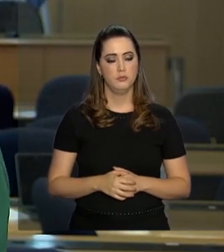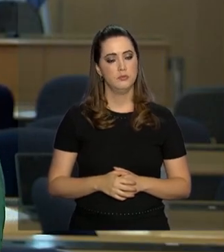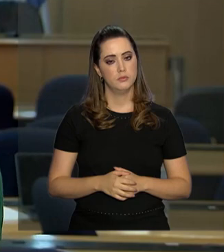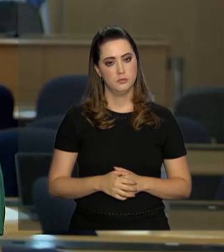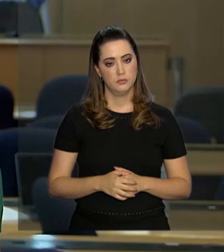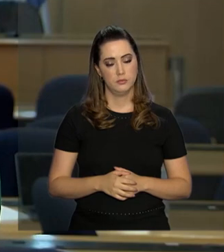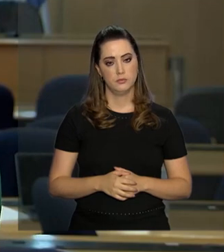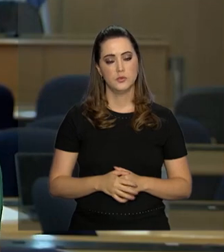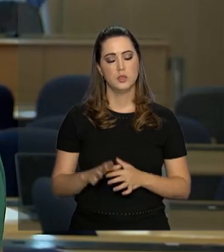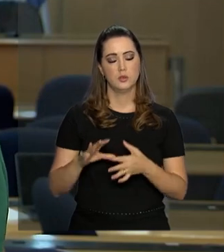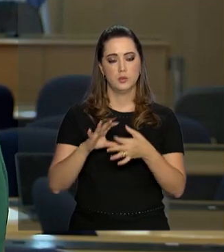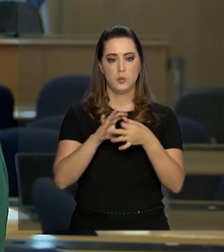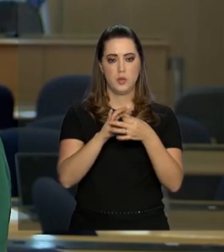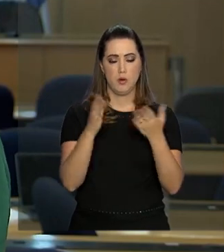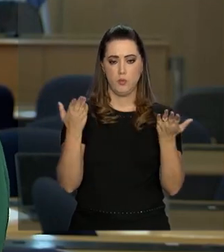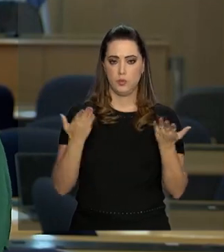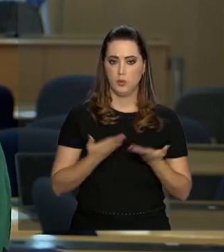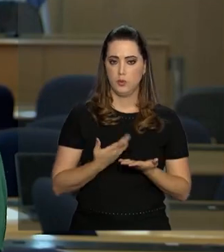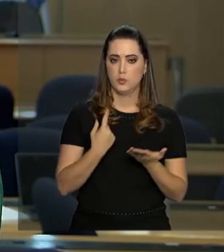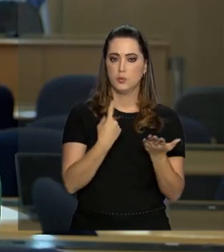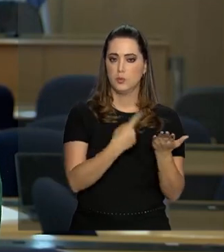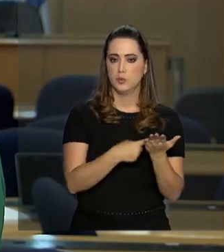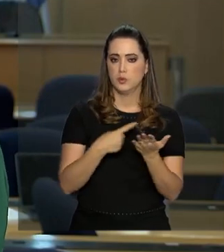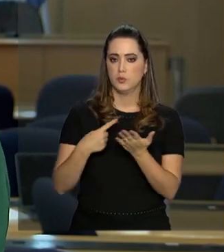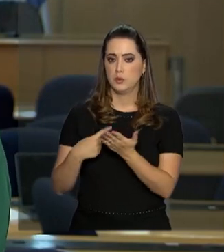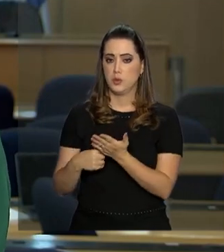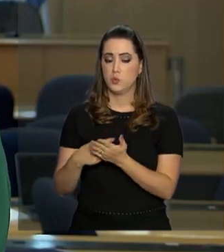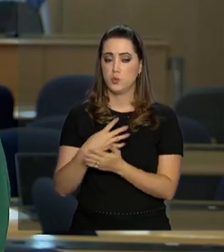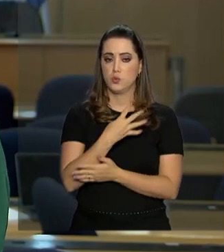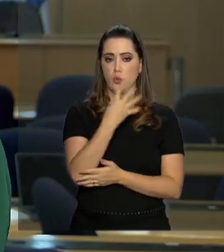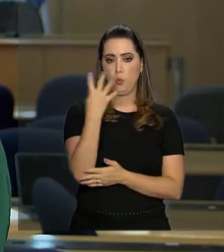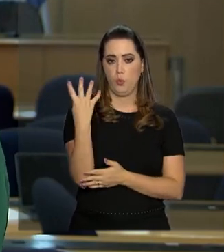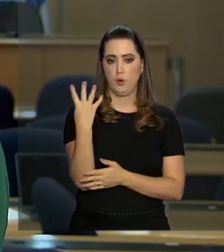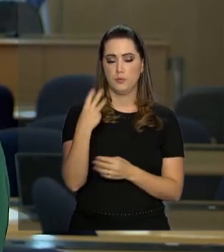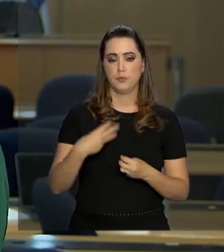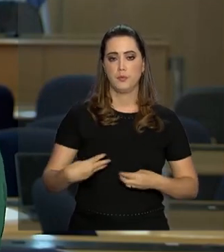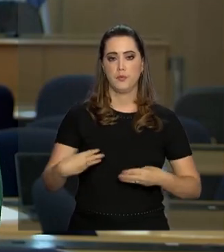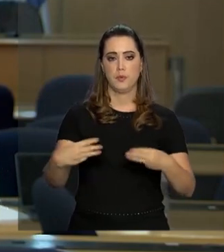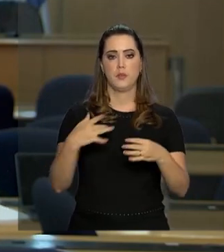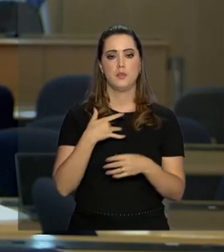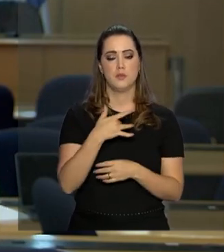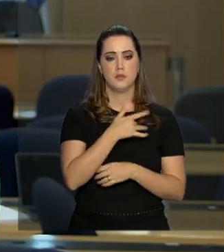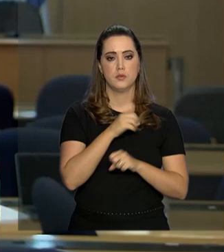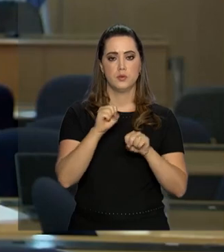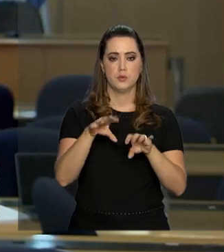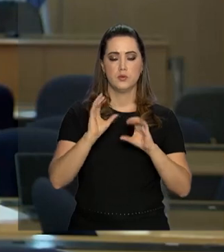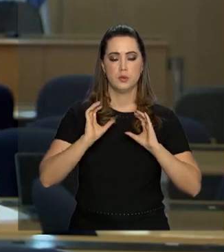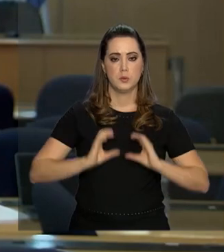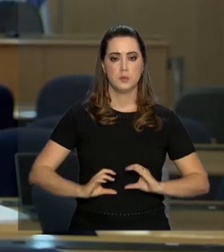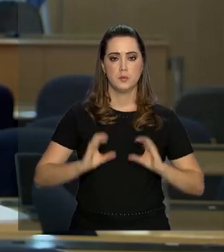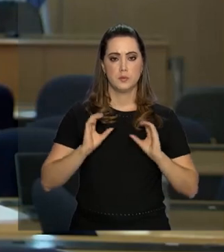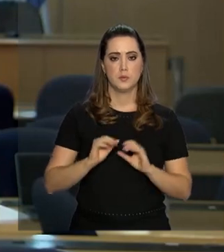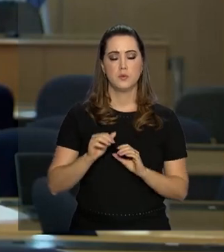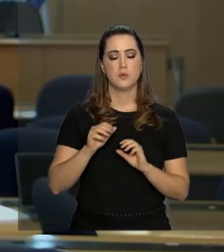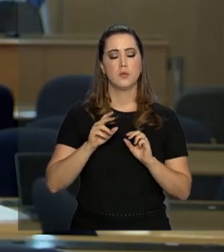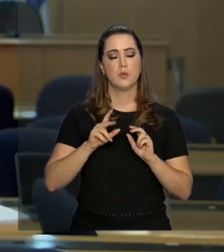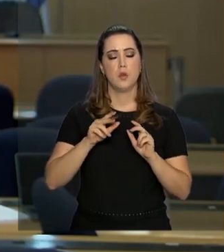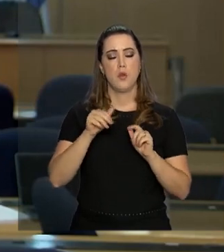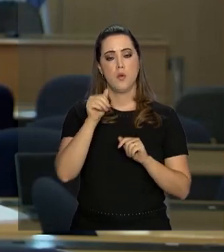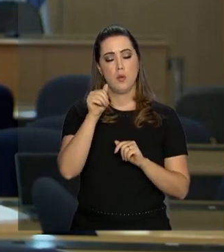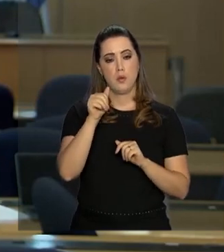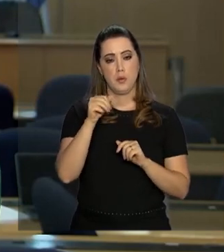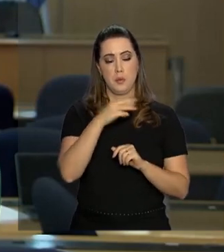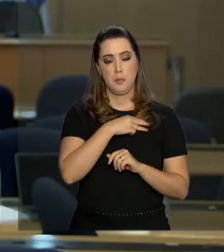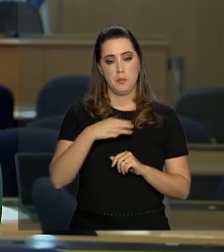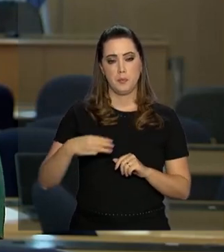Essa parceria firmada hoje foi firmada entre quatro ministérios, saúde, educação, cidadania, mulher, família e direitos